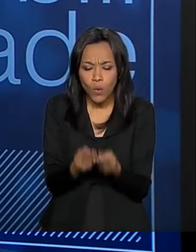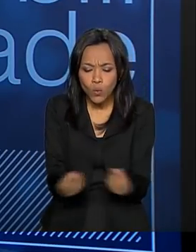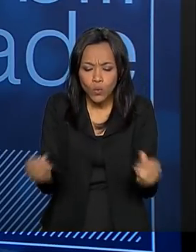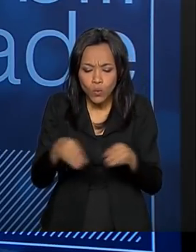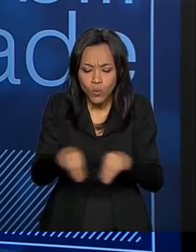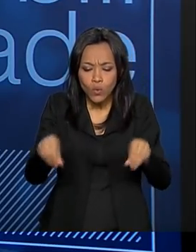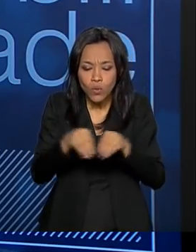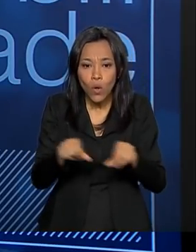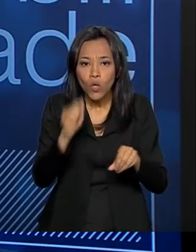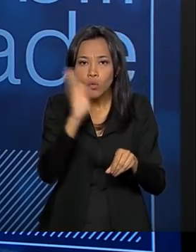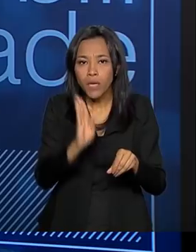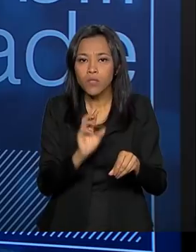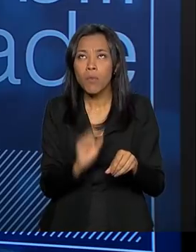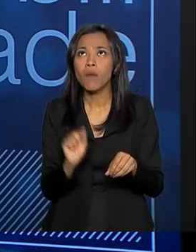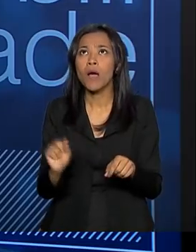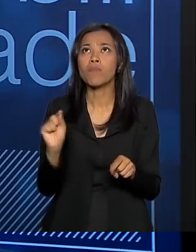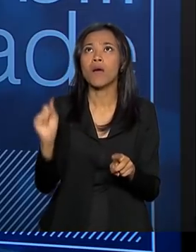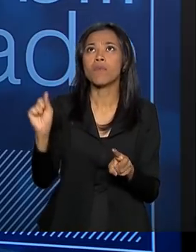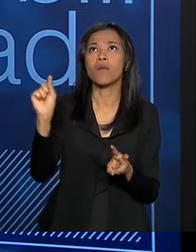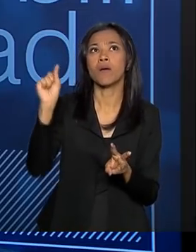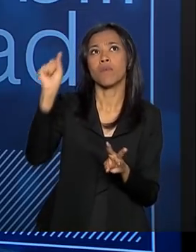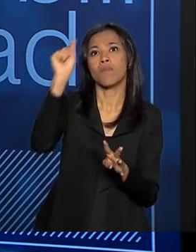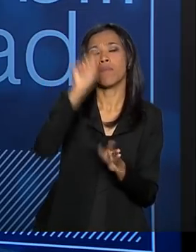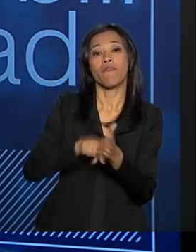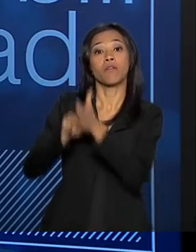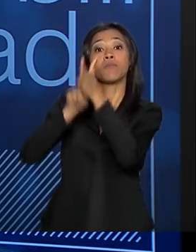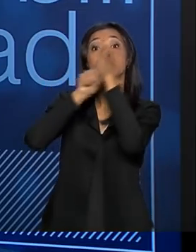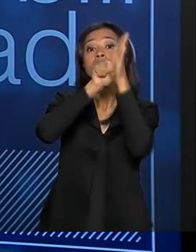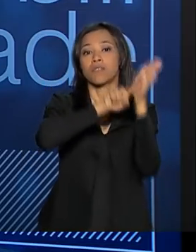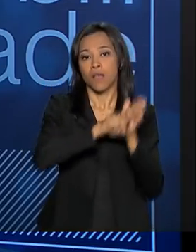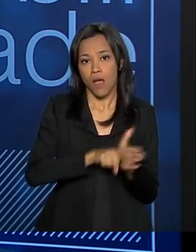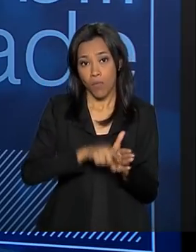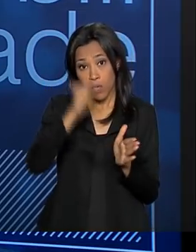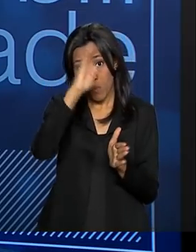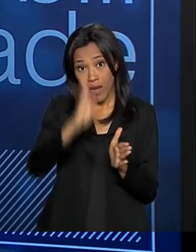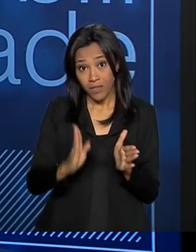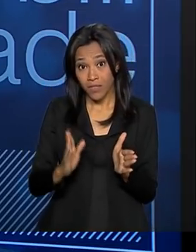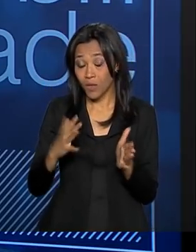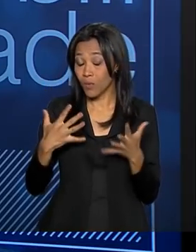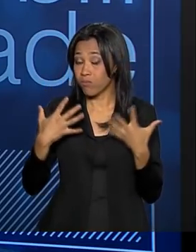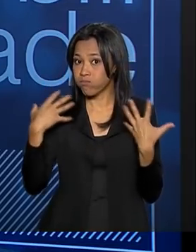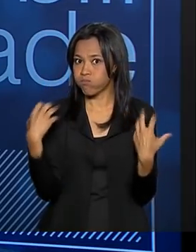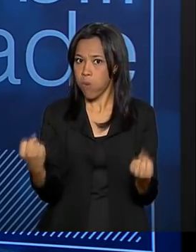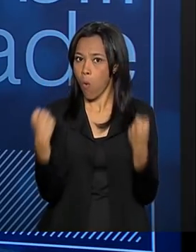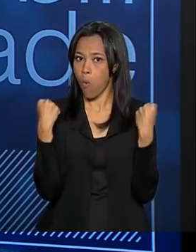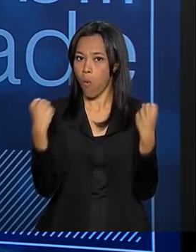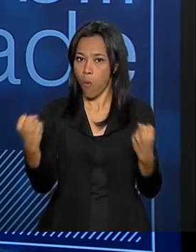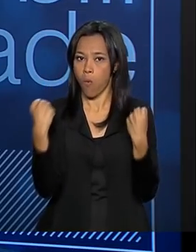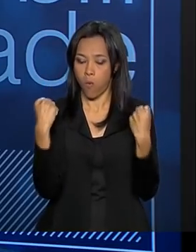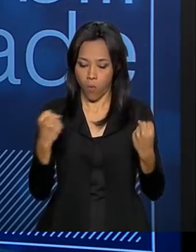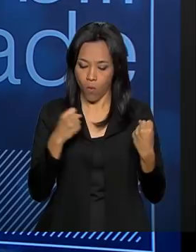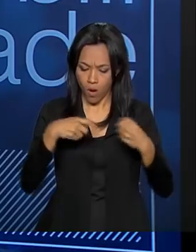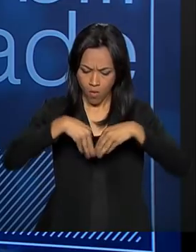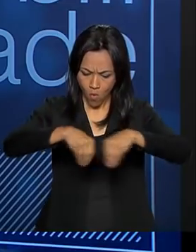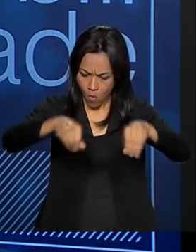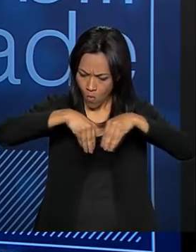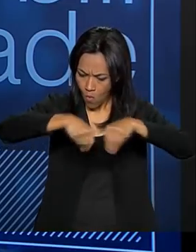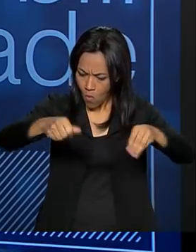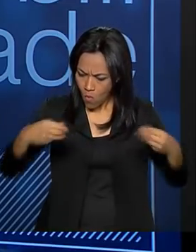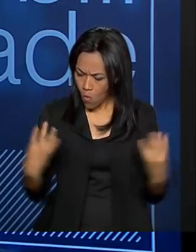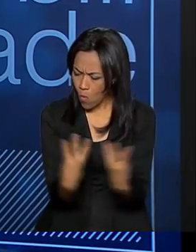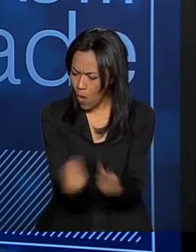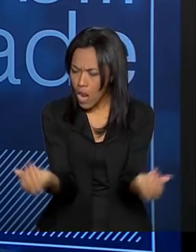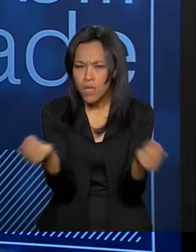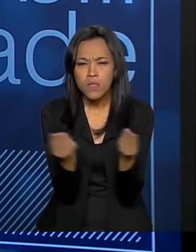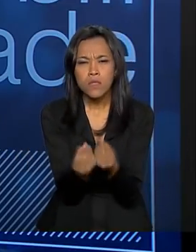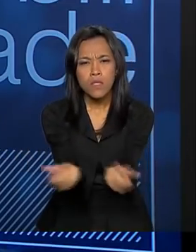brasileiro. Por mais estranho que possa parecer, o Brasil, que é uma potência agrícola, justamente pela qualidade do seu solo,